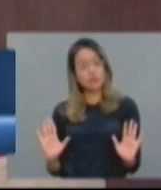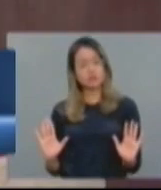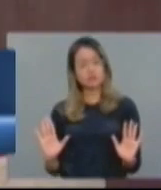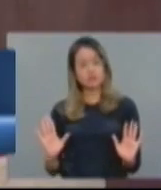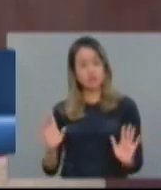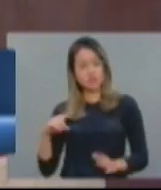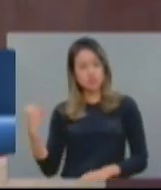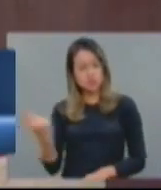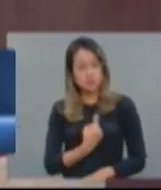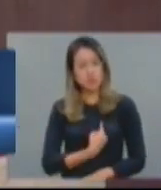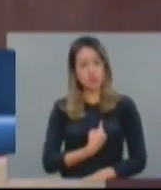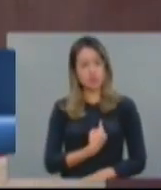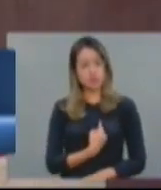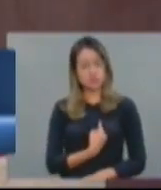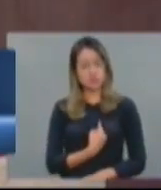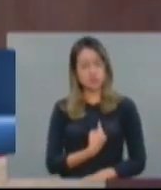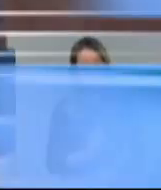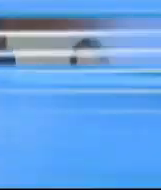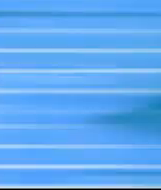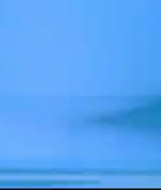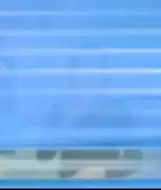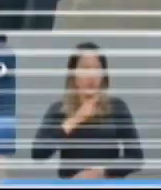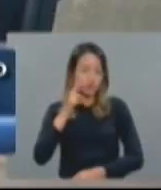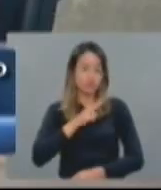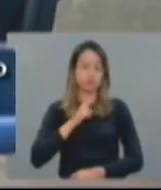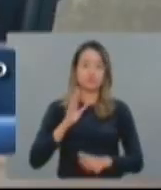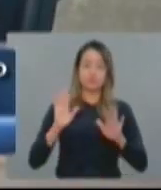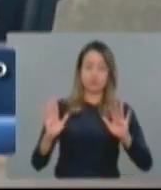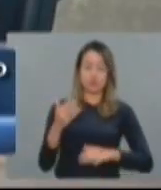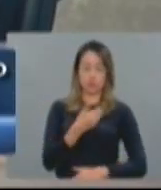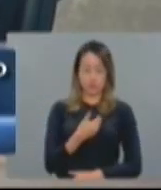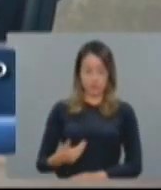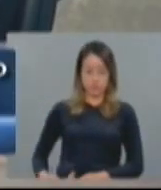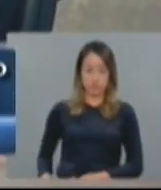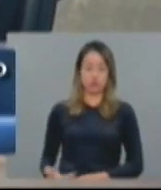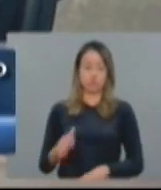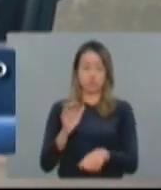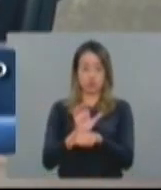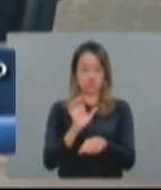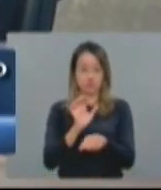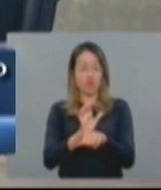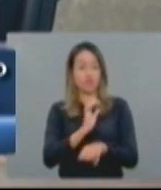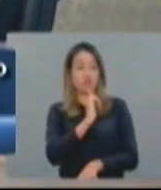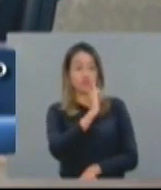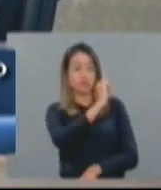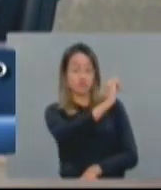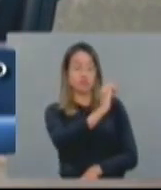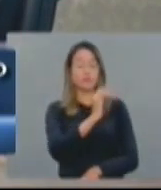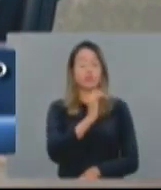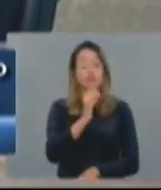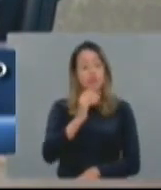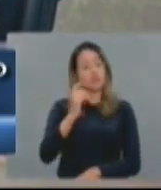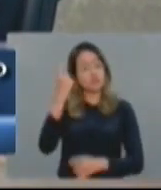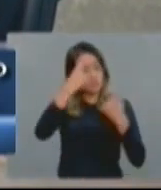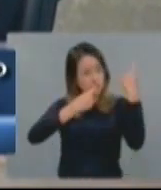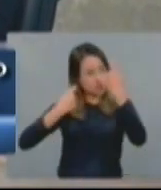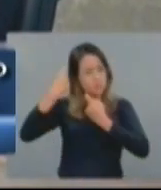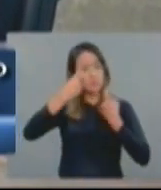por um sistema que tortura. O governo do Estado está totalmente sensível a essa questão,